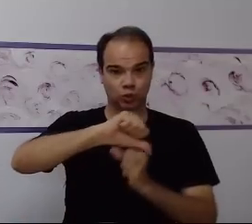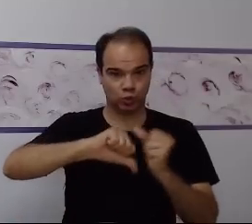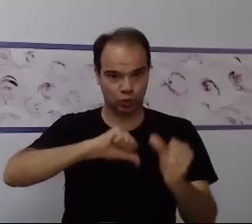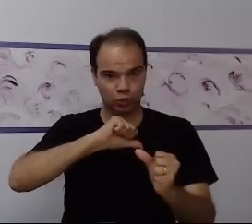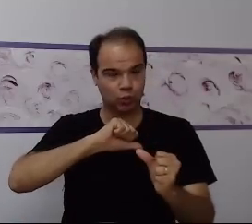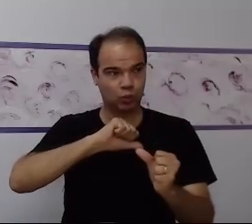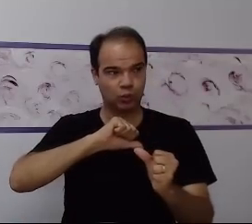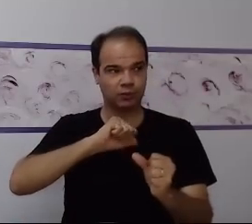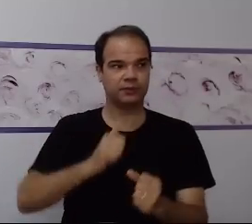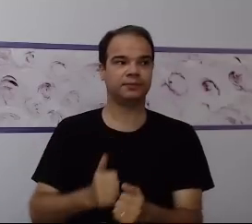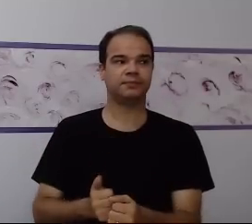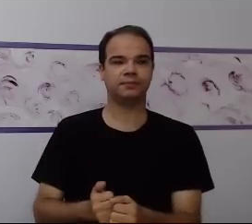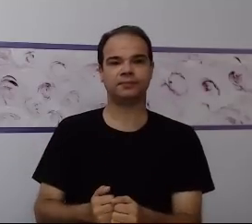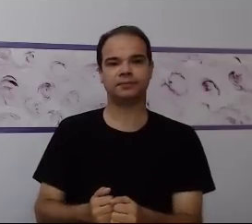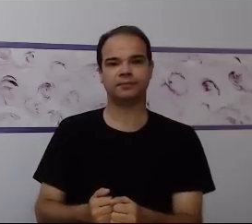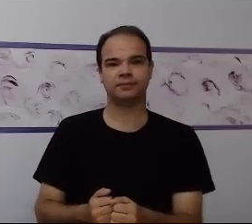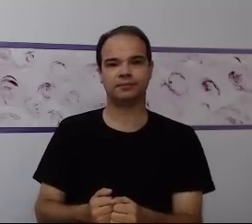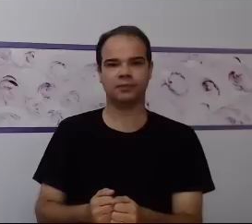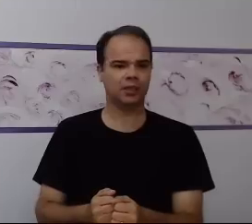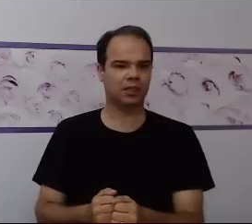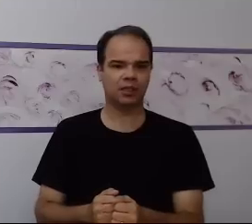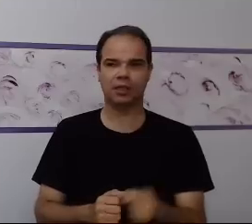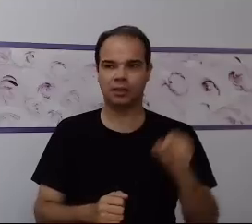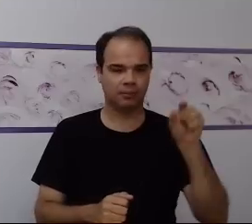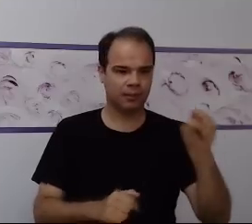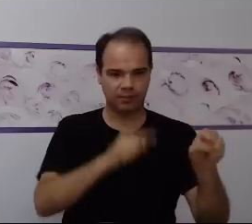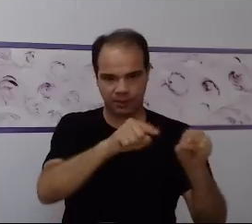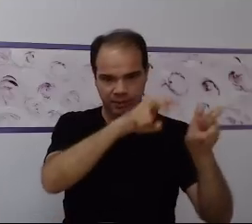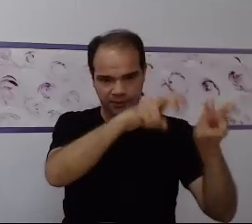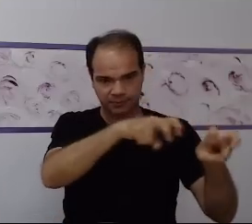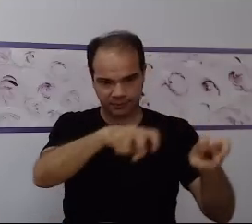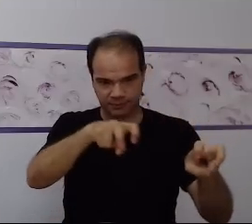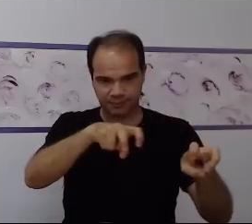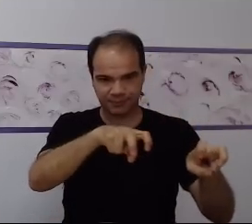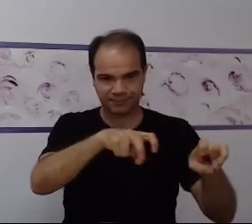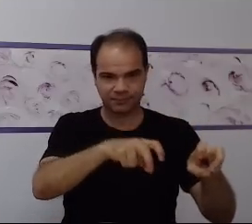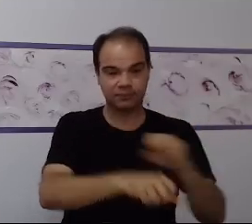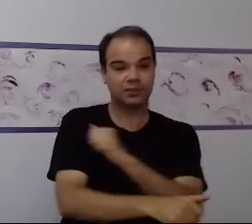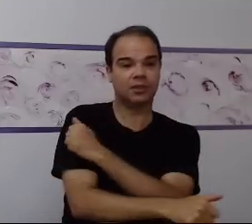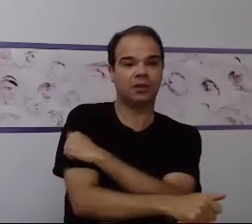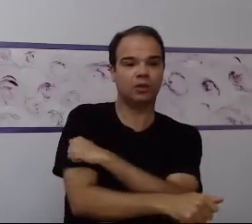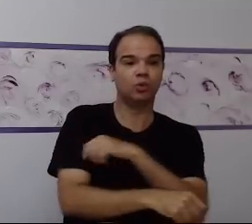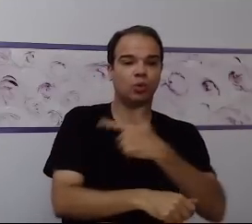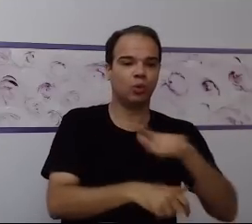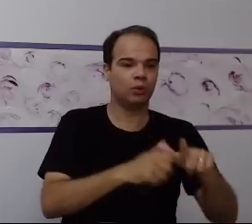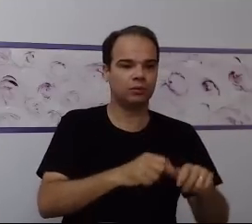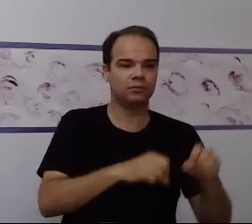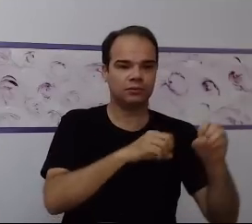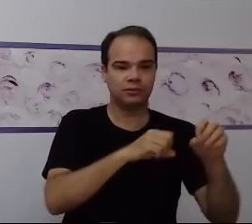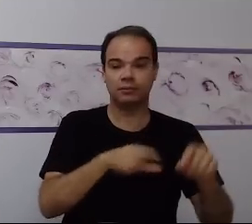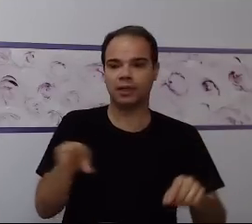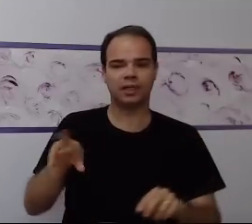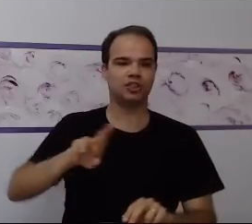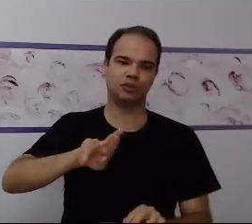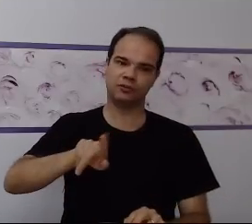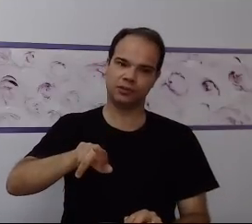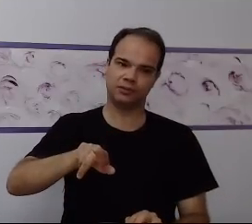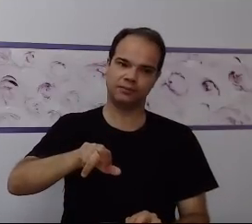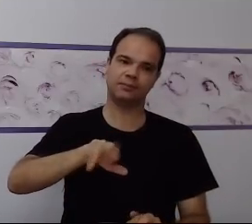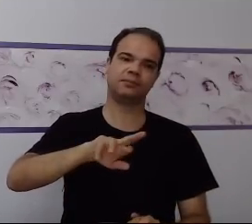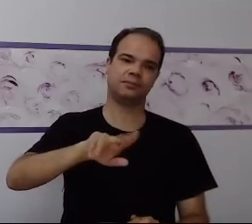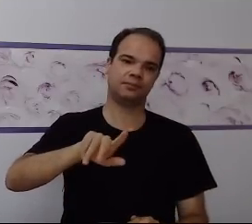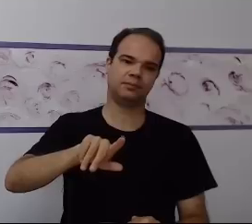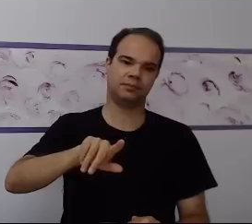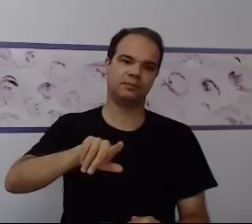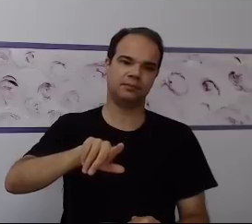tenho que está sendo trabalhado em comum acordo dentro da sala de aula e faço uma adequação pertinente a essa criança justamente